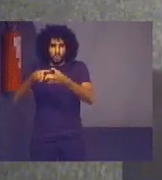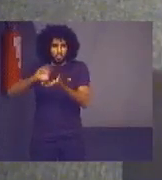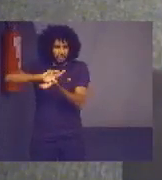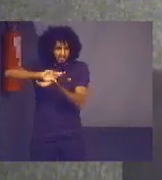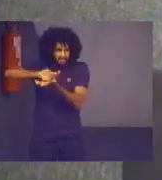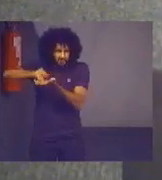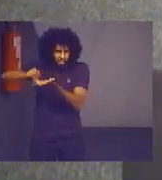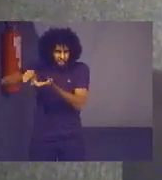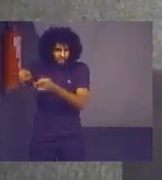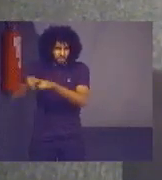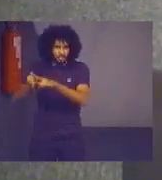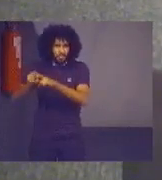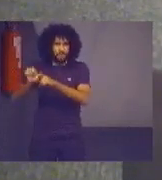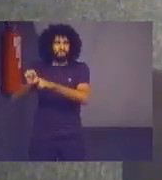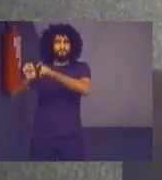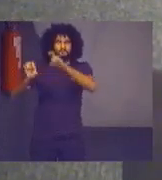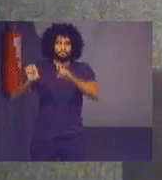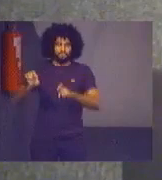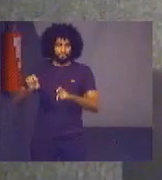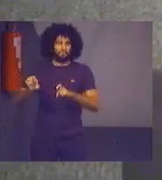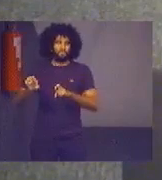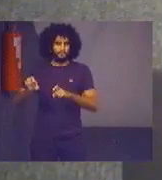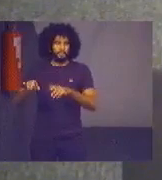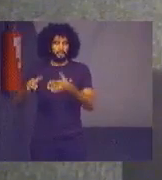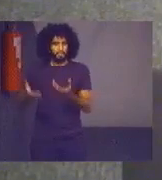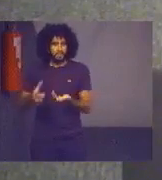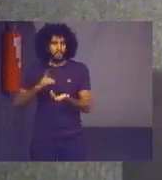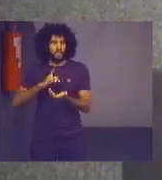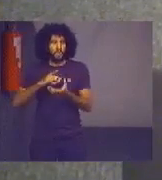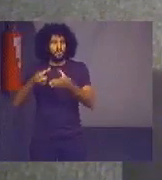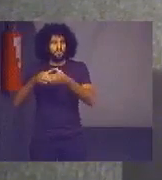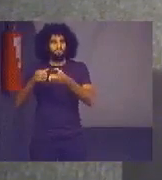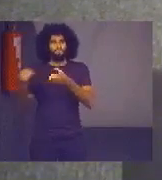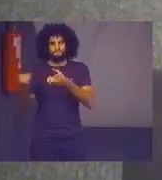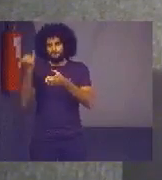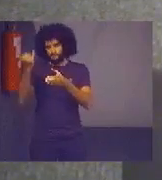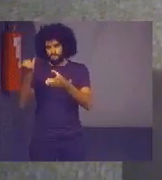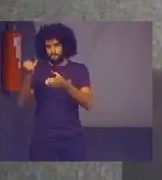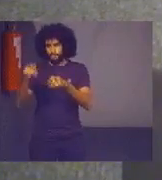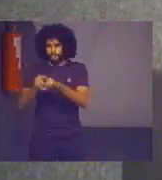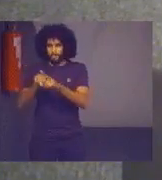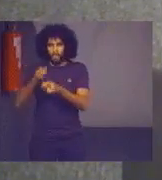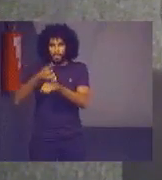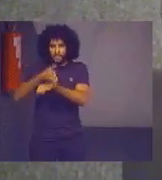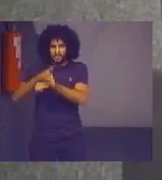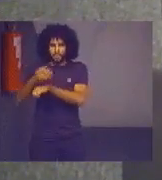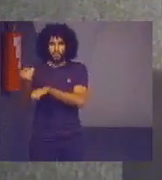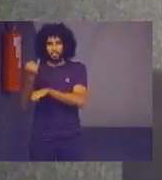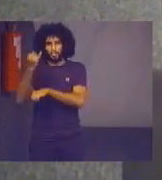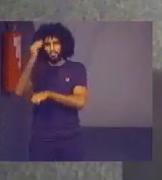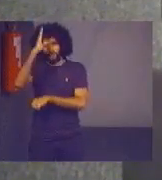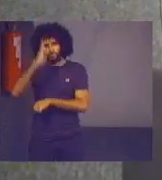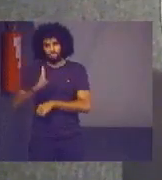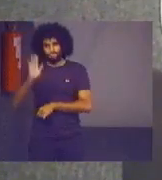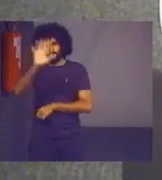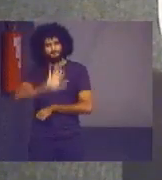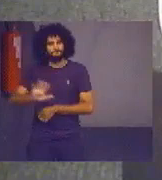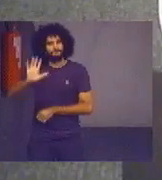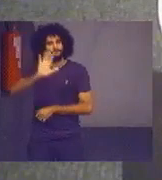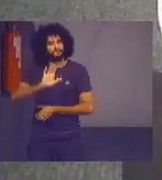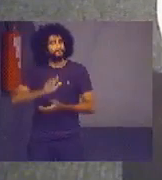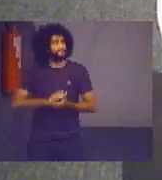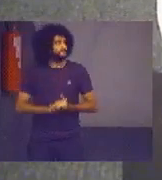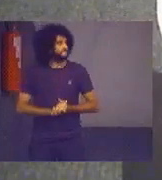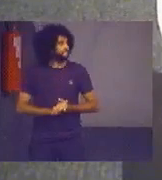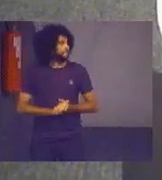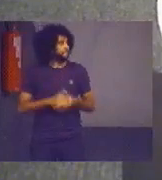distintas, independentes, então, é uma consolidação importante e uma resposta importante que a gente dá para o Brasil. Então,